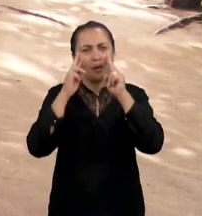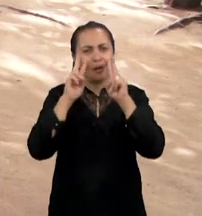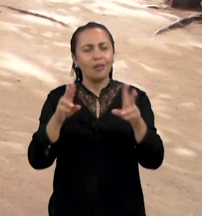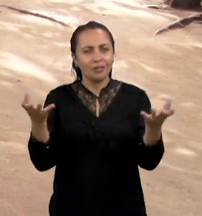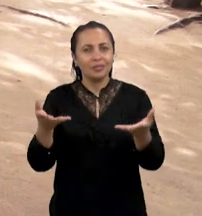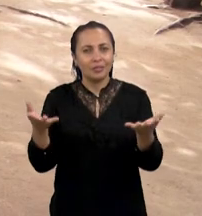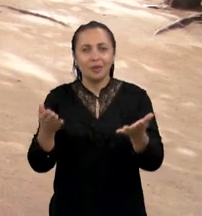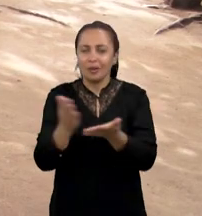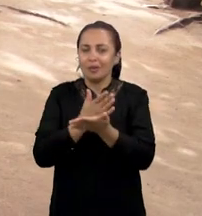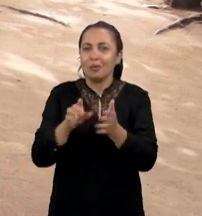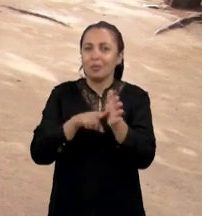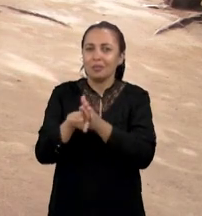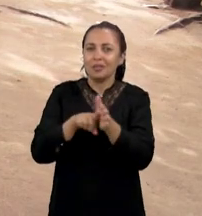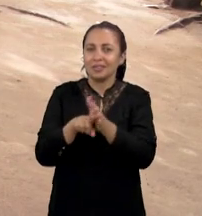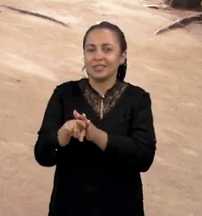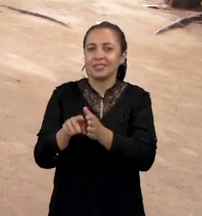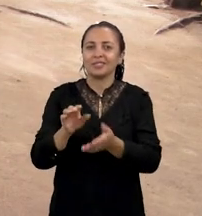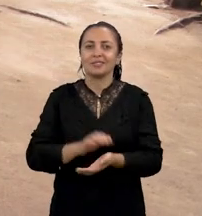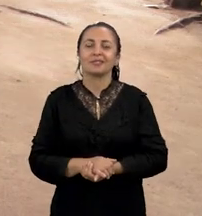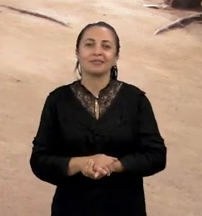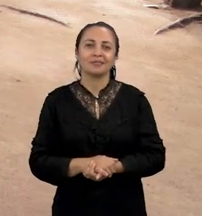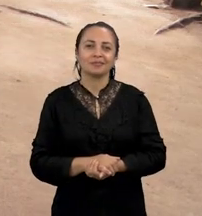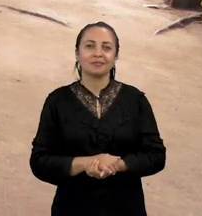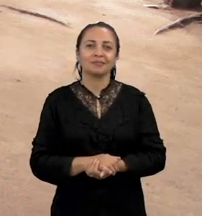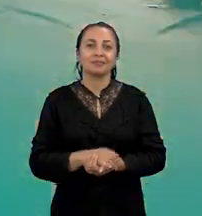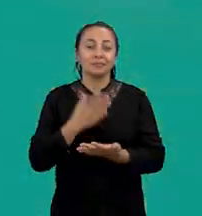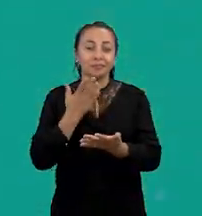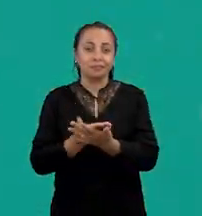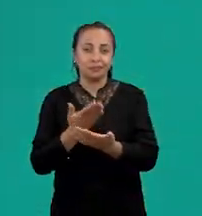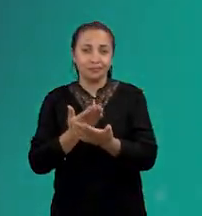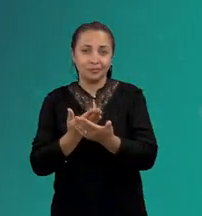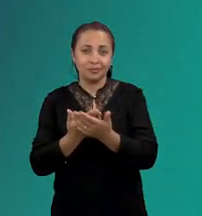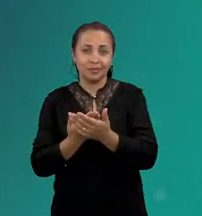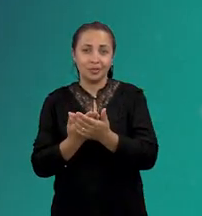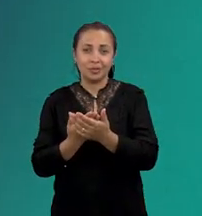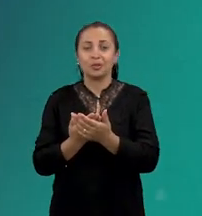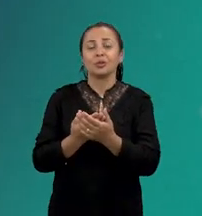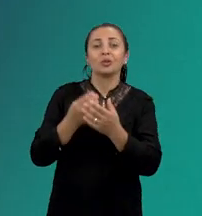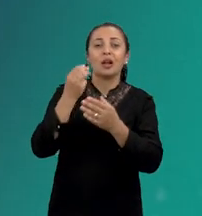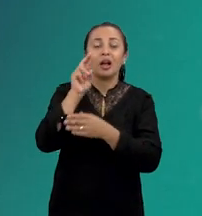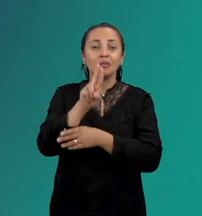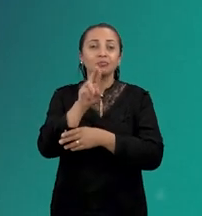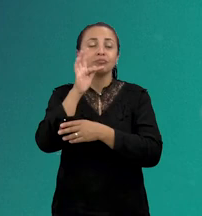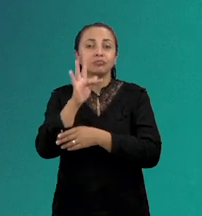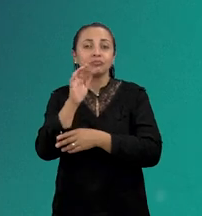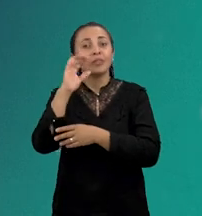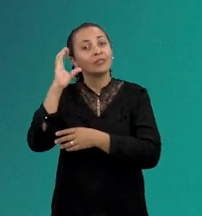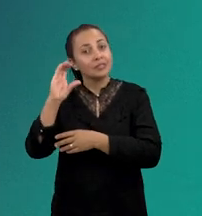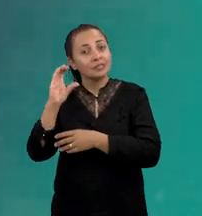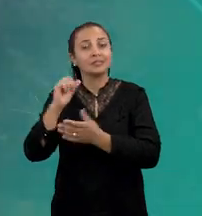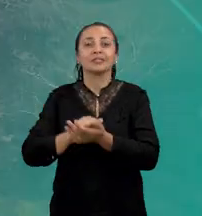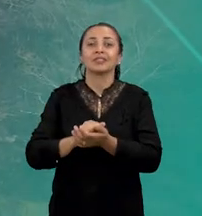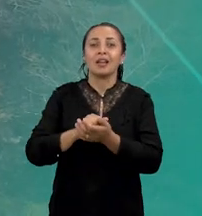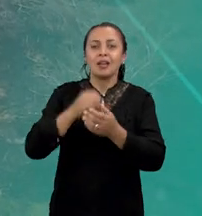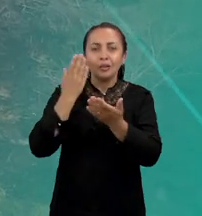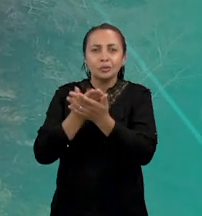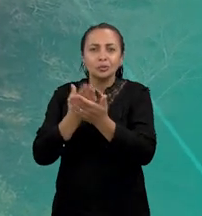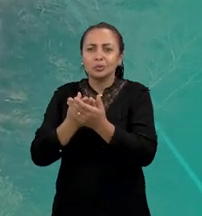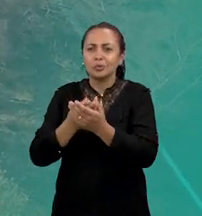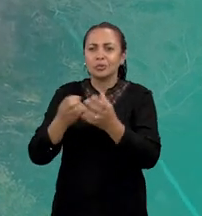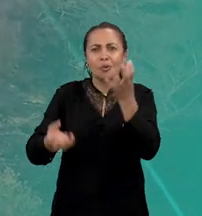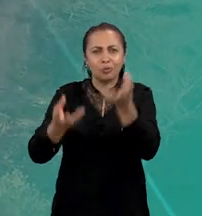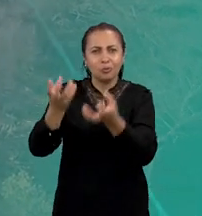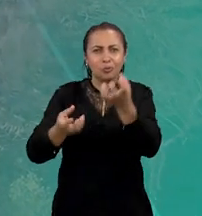instituições. Confira algumas das pesquisas que vamos conhecer hoje. Estudo da Universidade Federal do Ceará sobre combate a